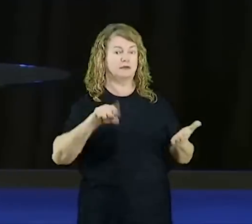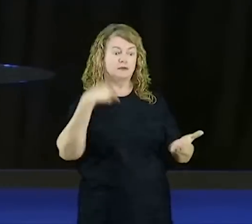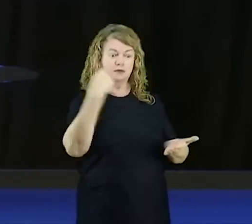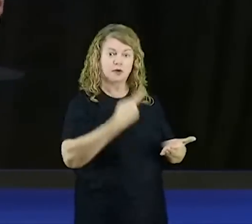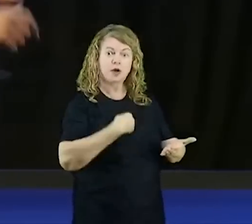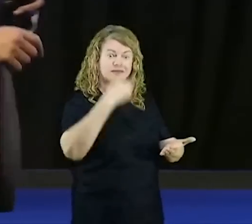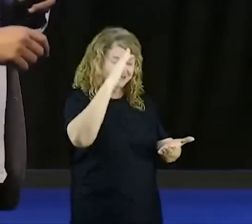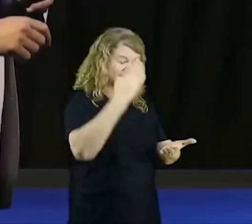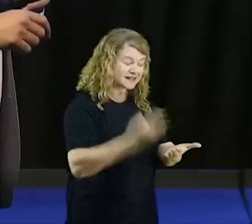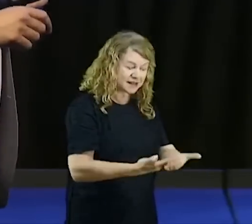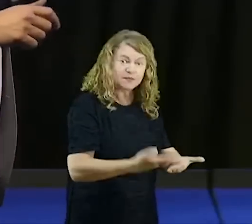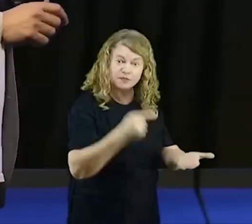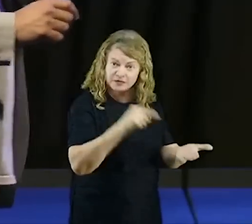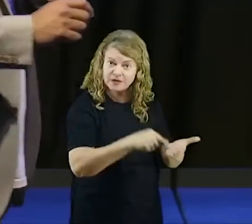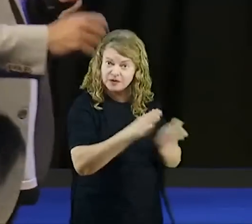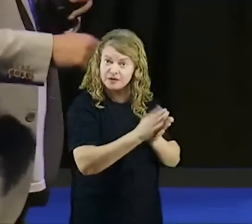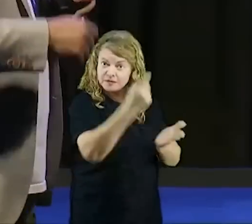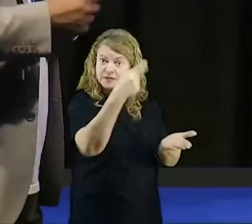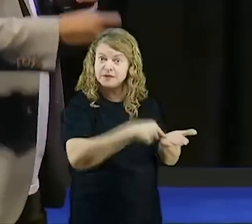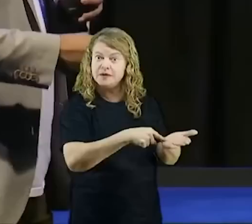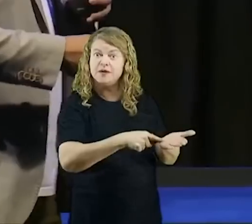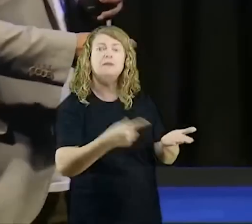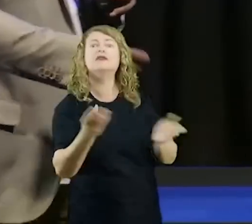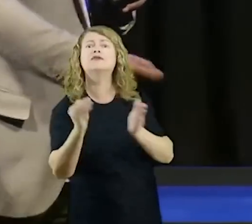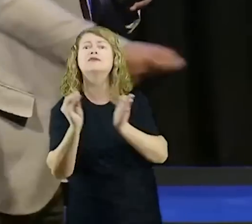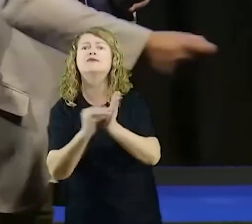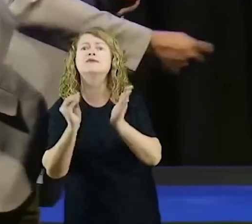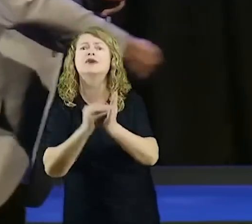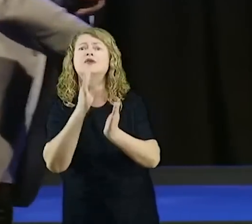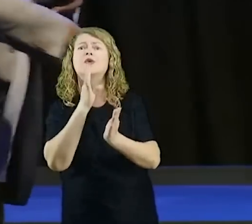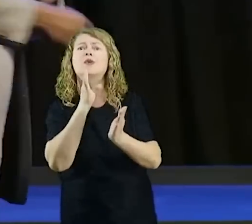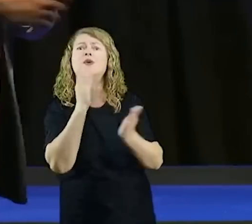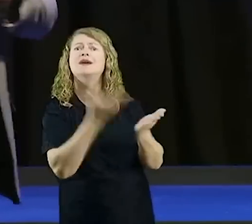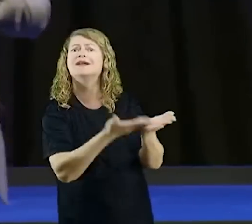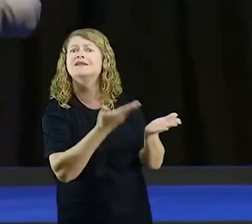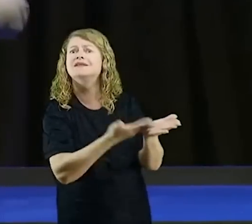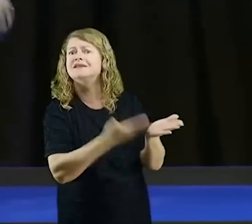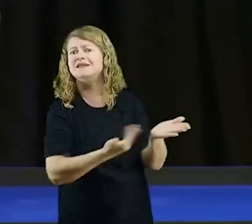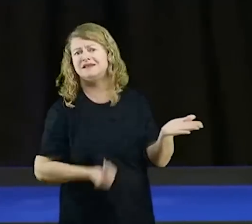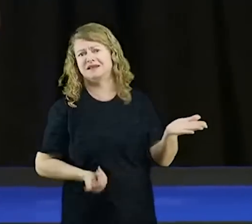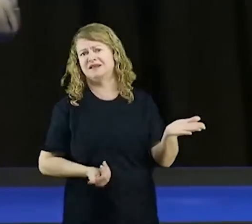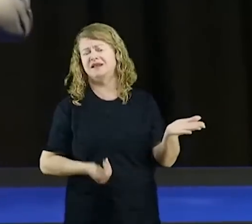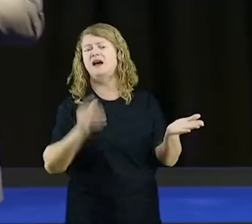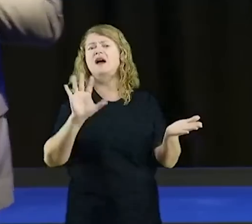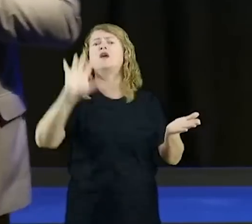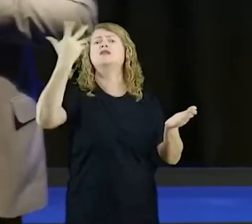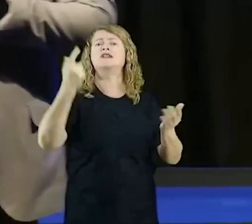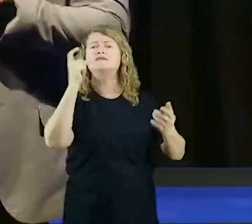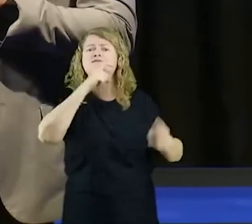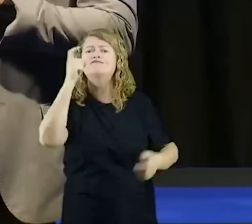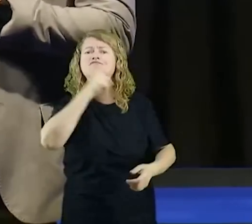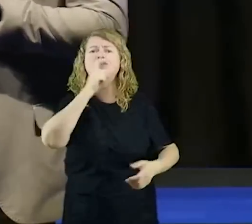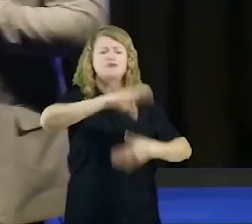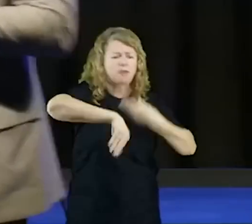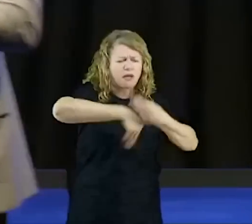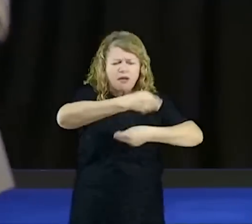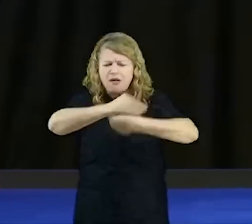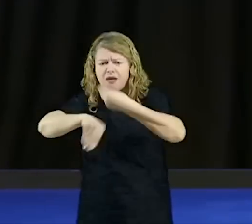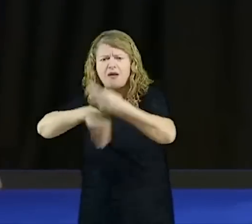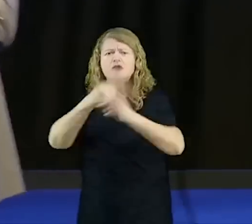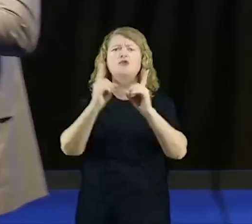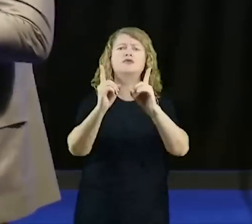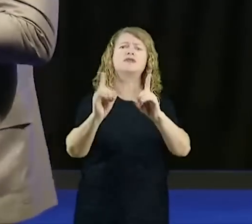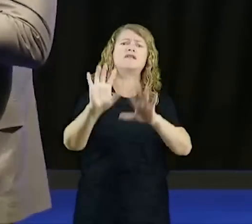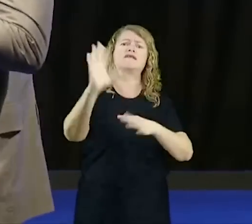mas a gente não conhece o que está escrito. Isso promove um monte de mentiras no meio evangélico e mentiras que a gente acredita,